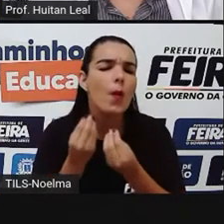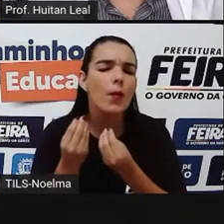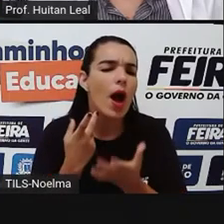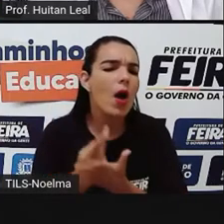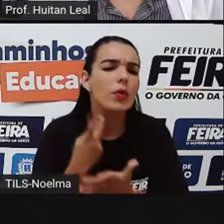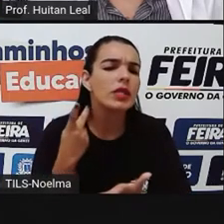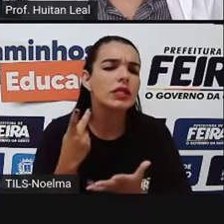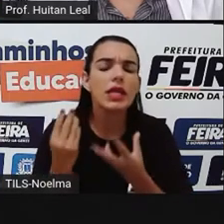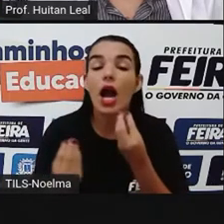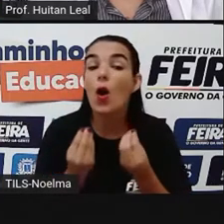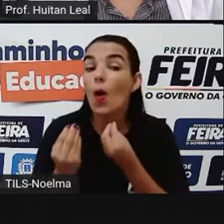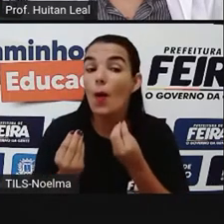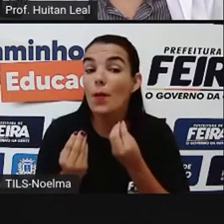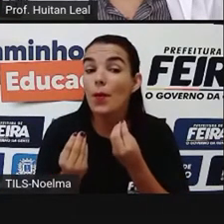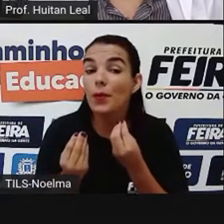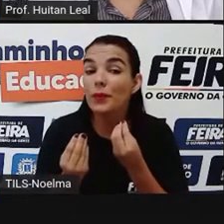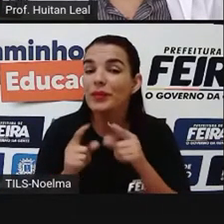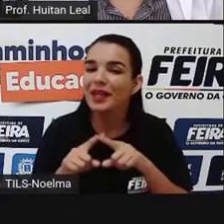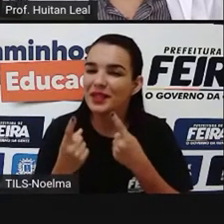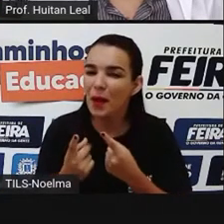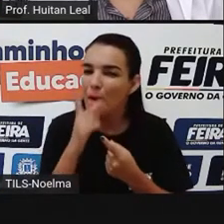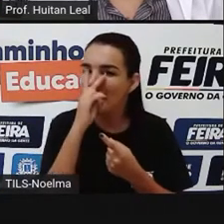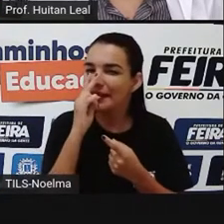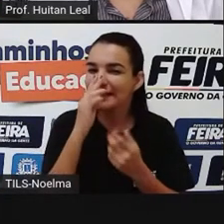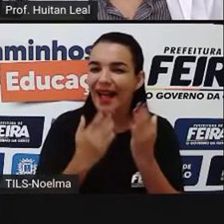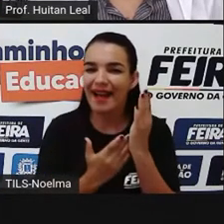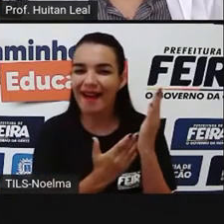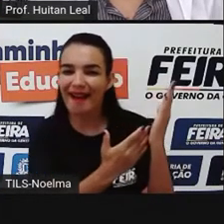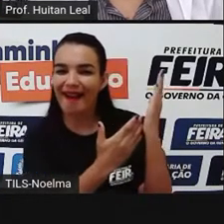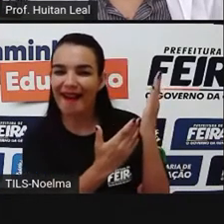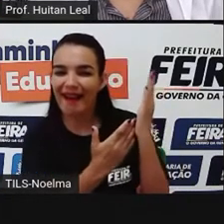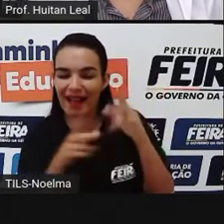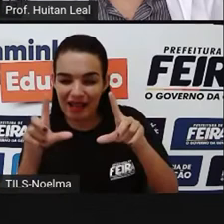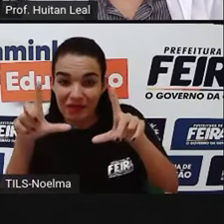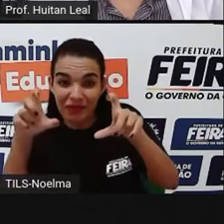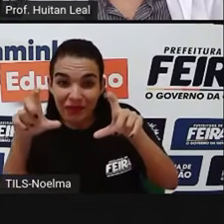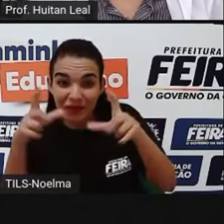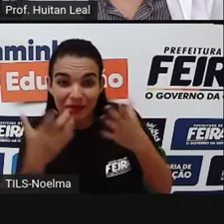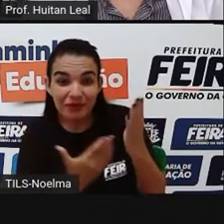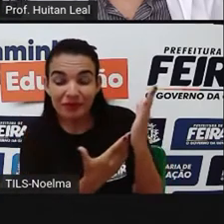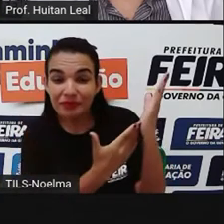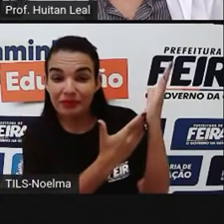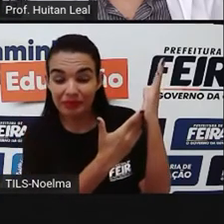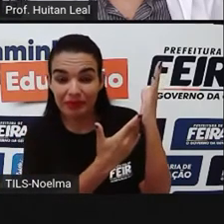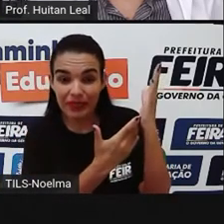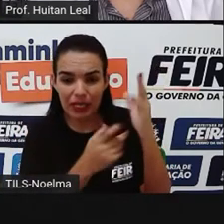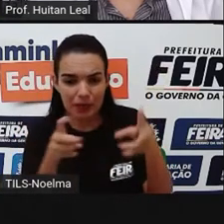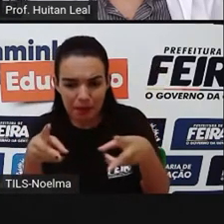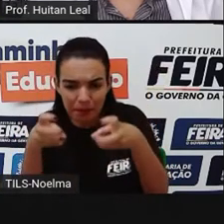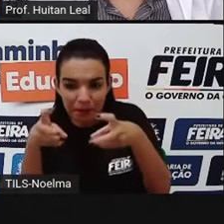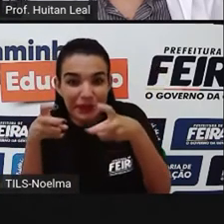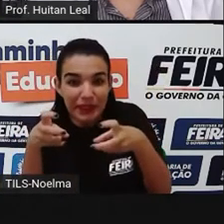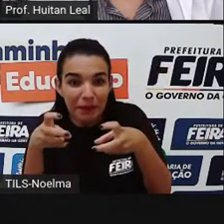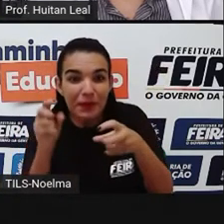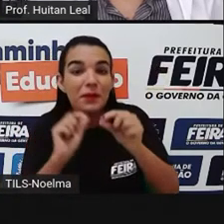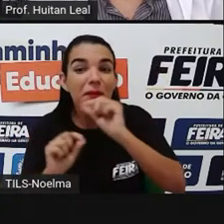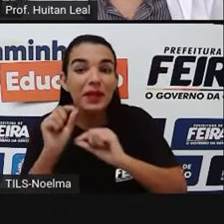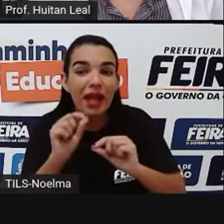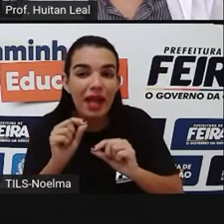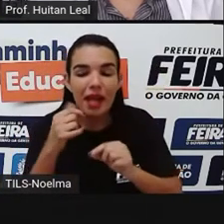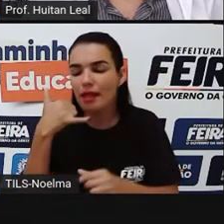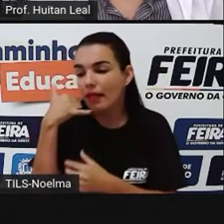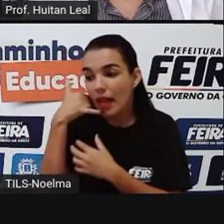como se mostra nessa foto aí, nessa imagem. Era de boca a boca, uma pessoa falava com a outra, contava